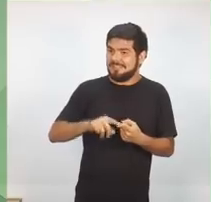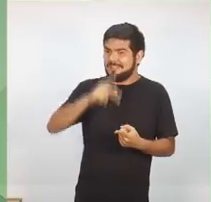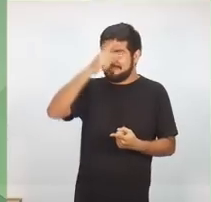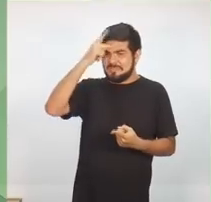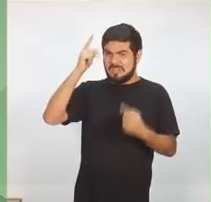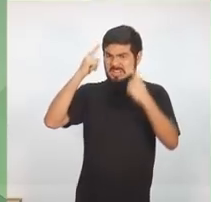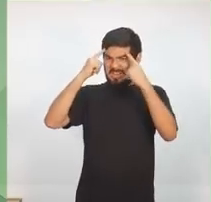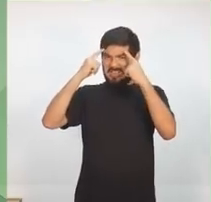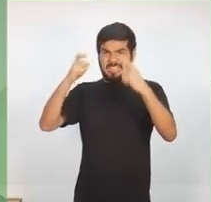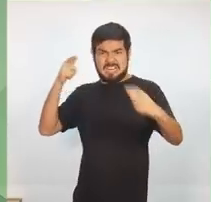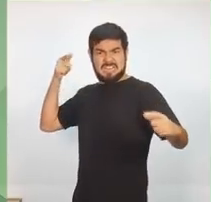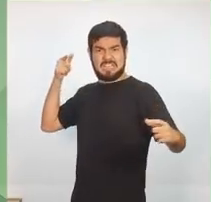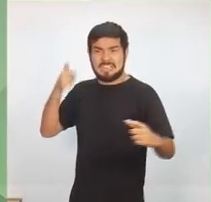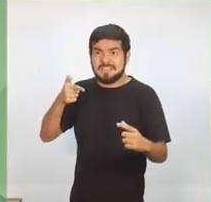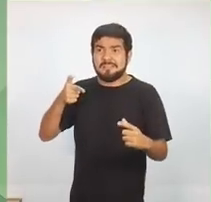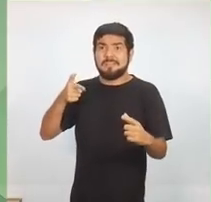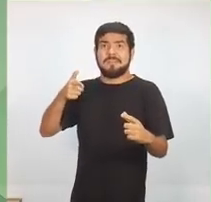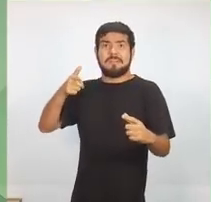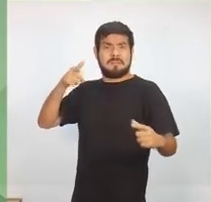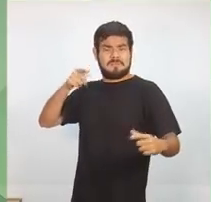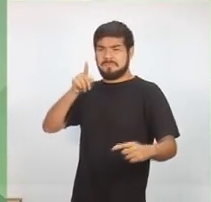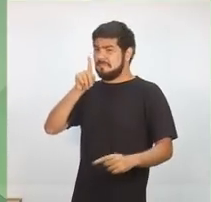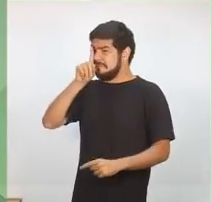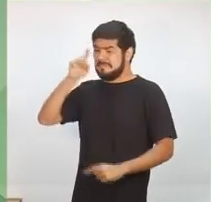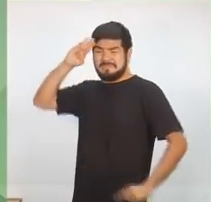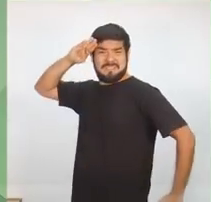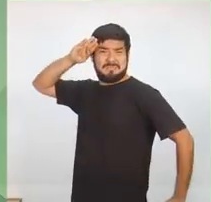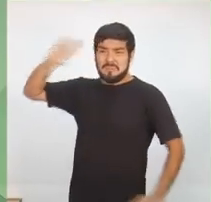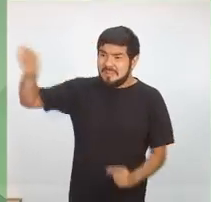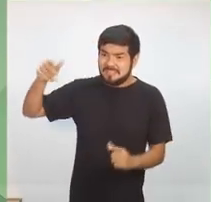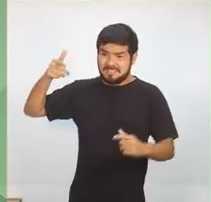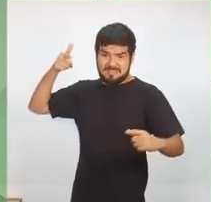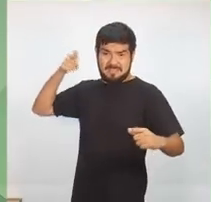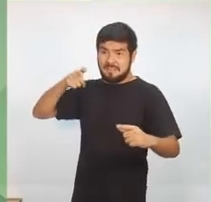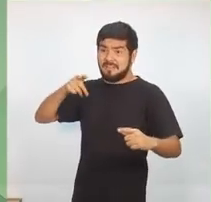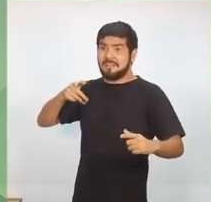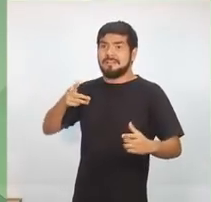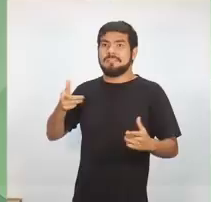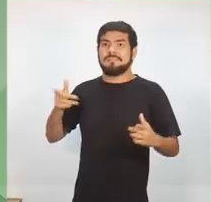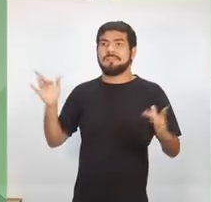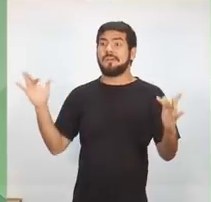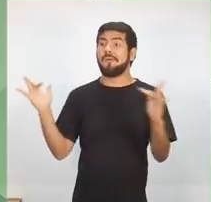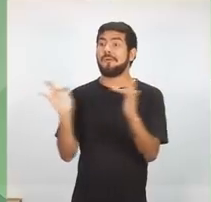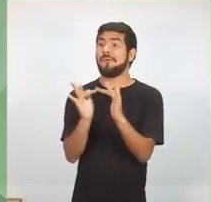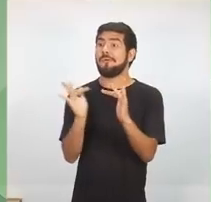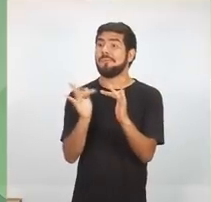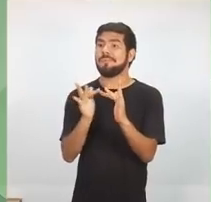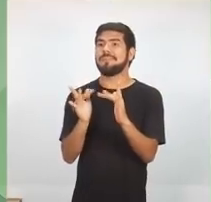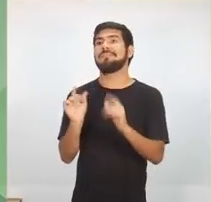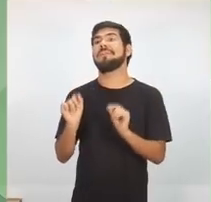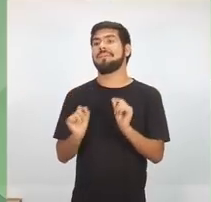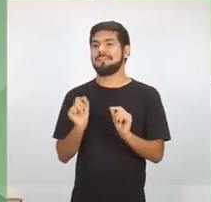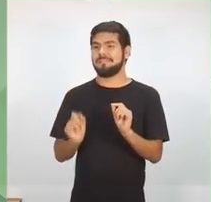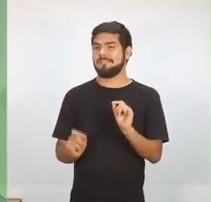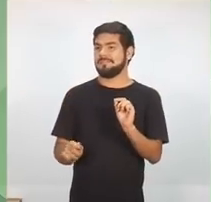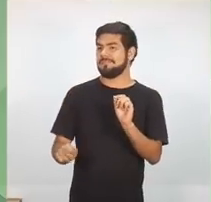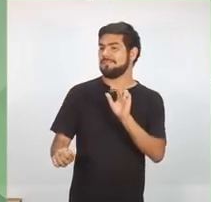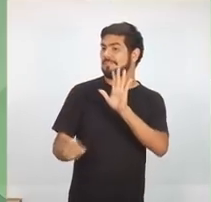crime, e principalmente aos crimes bárbaros, que hoje acontecem na cidade de Manaus, está relacionado com o tráfico de droga.